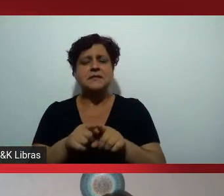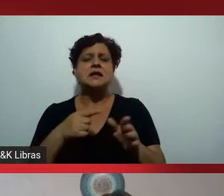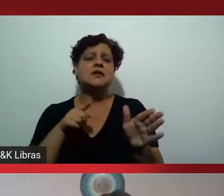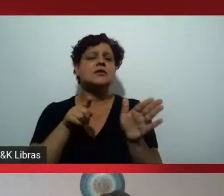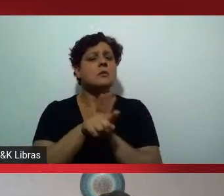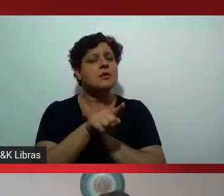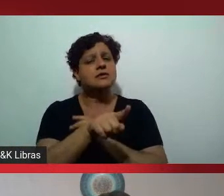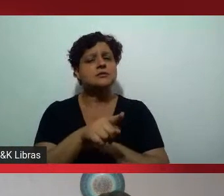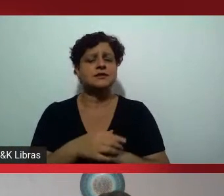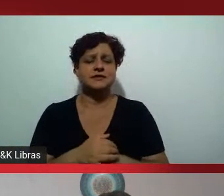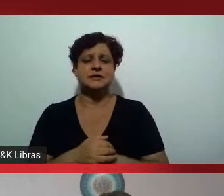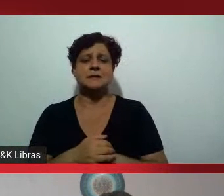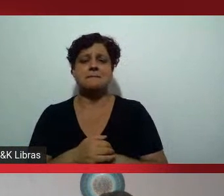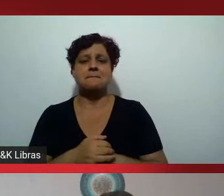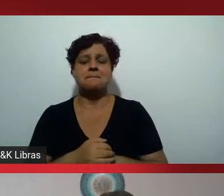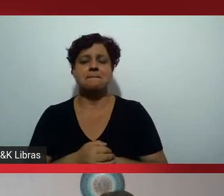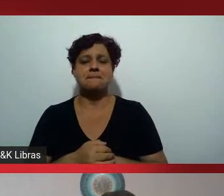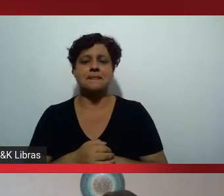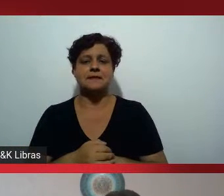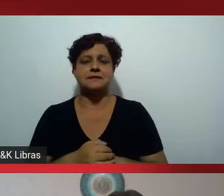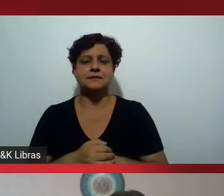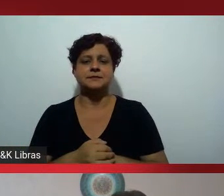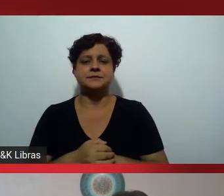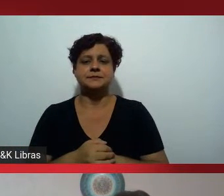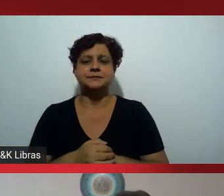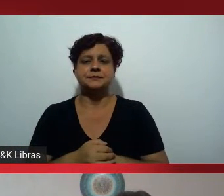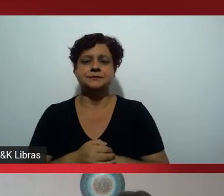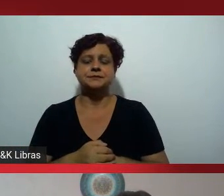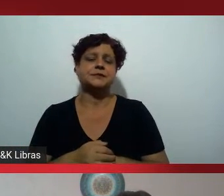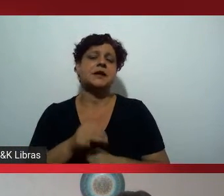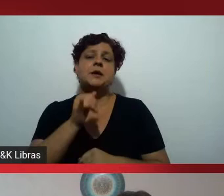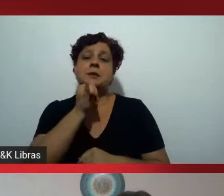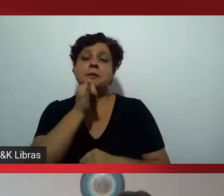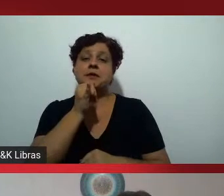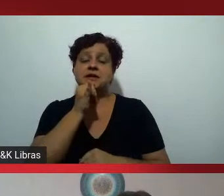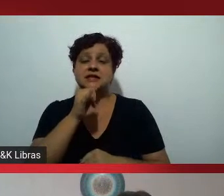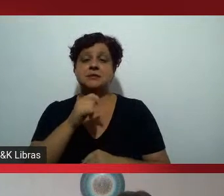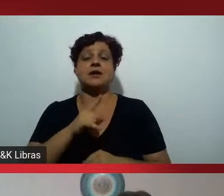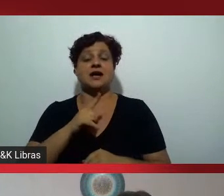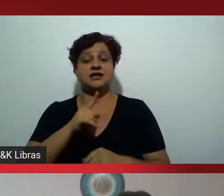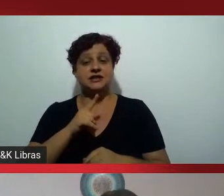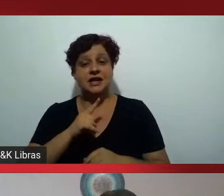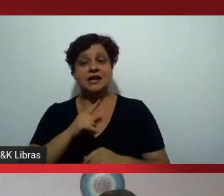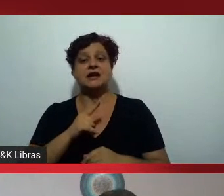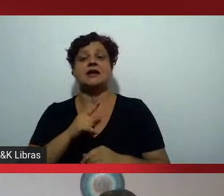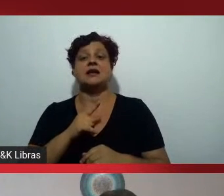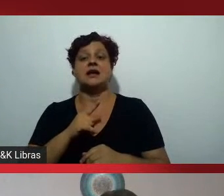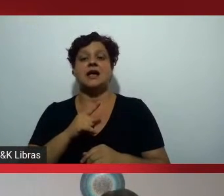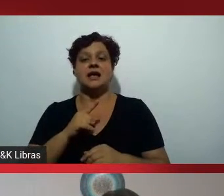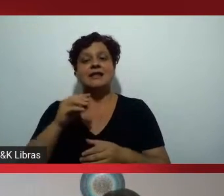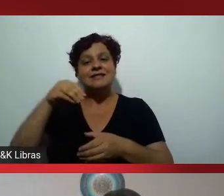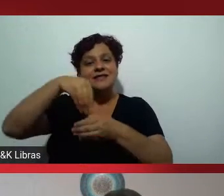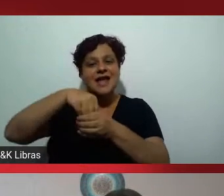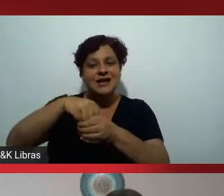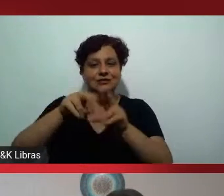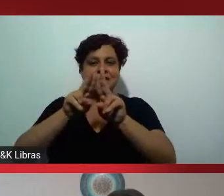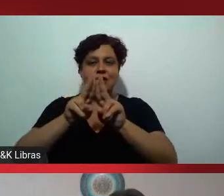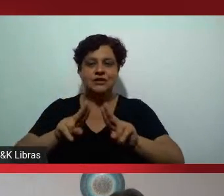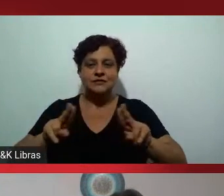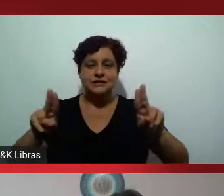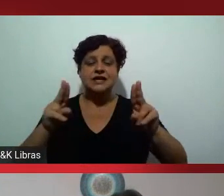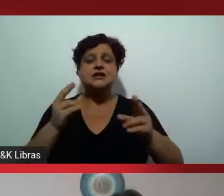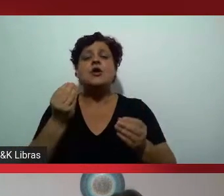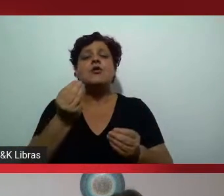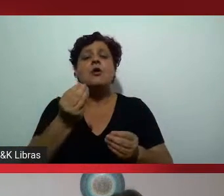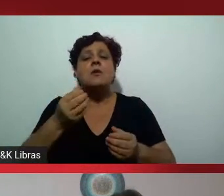como o senhor enxerga a questão da inserção do estudo da história e cultura afro-brasileira nas instituições de